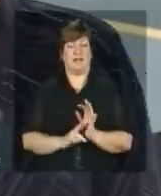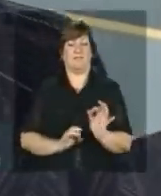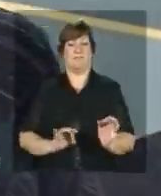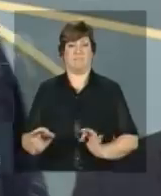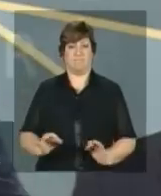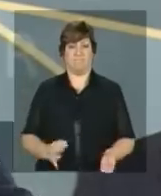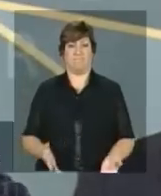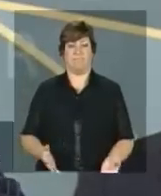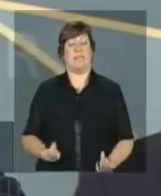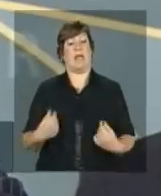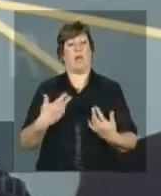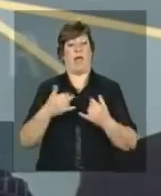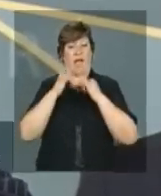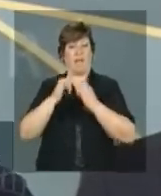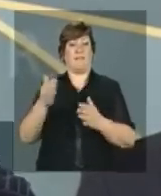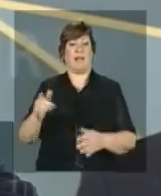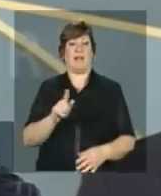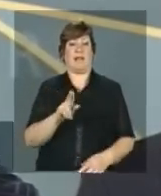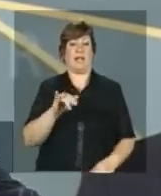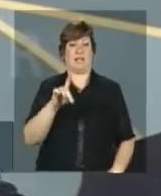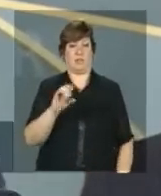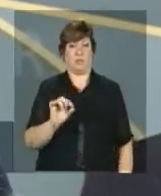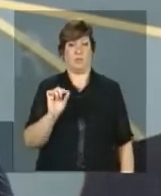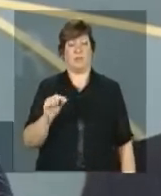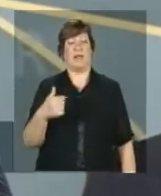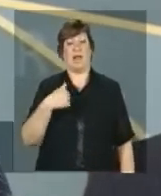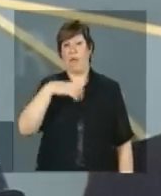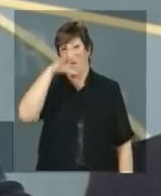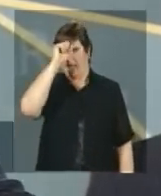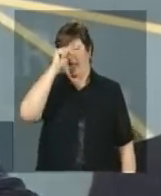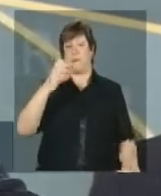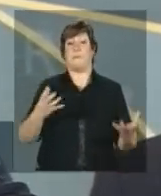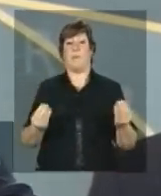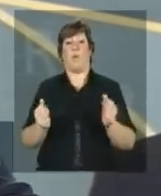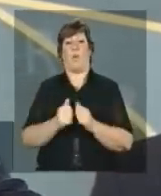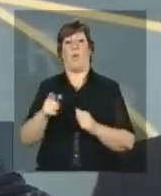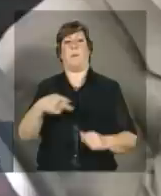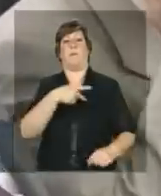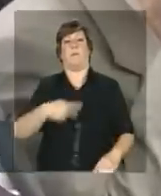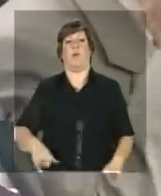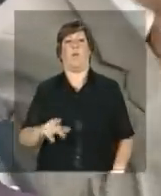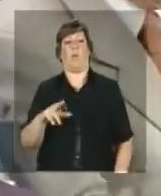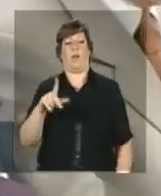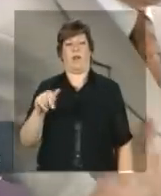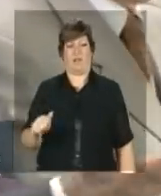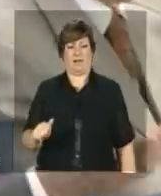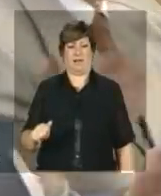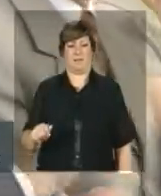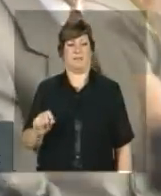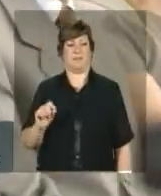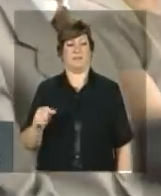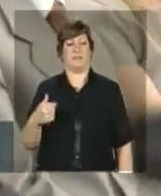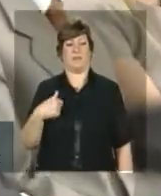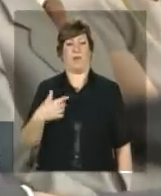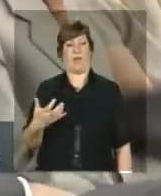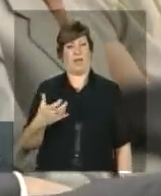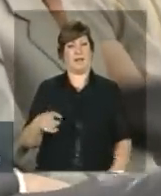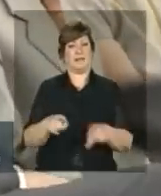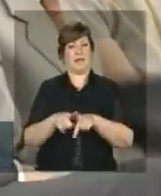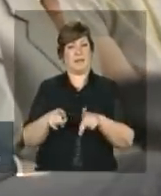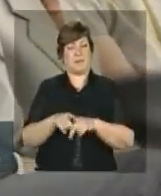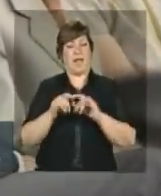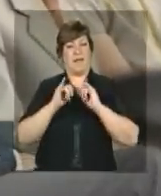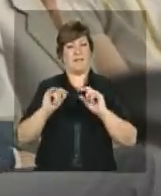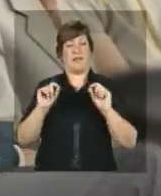informar ao Guido que eu aprendi muito com o presidente Lula eu também quero deixar